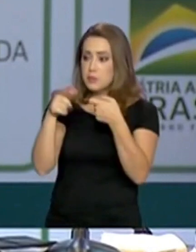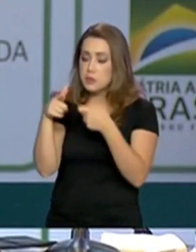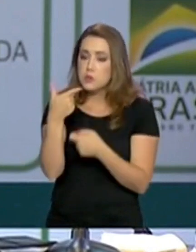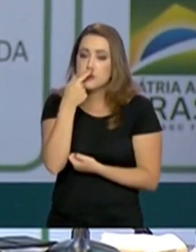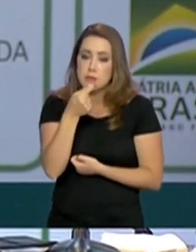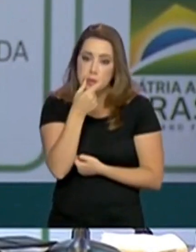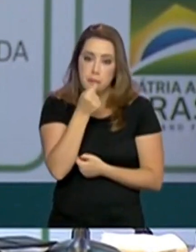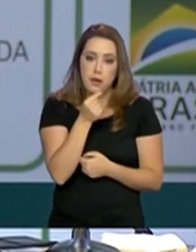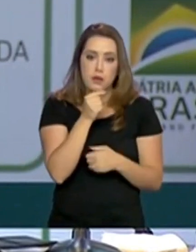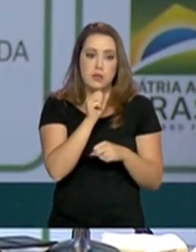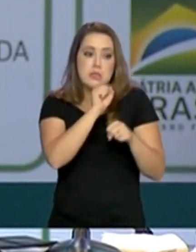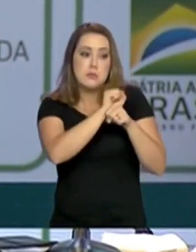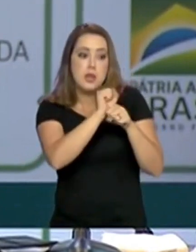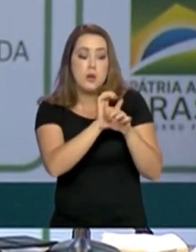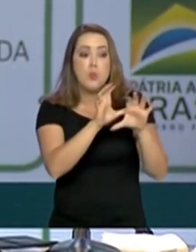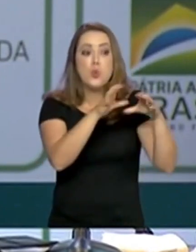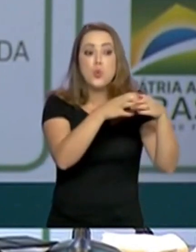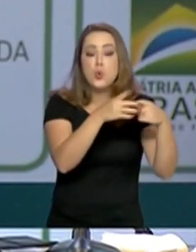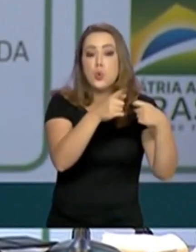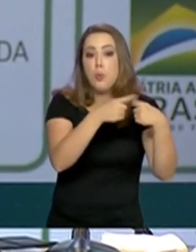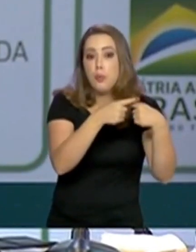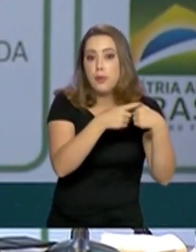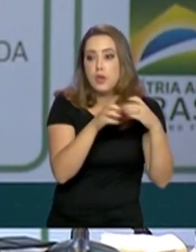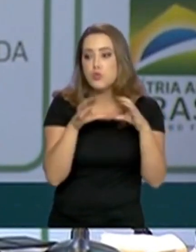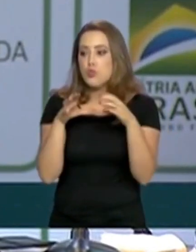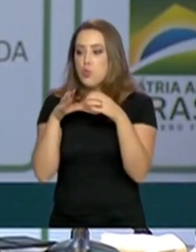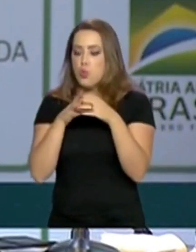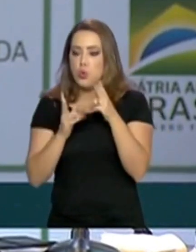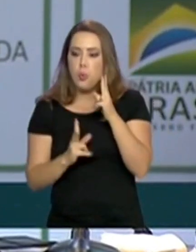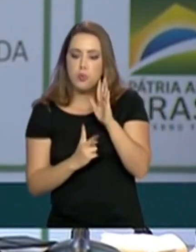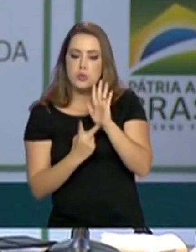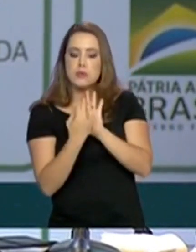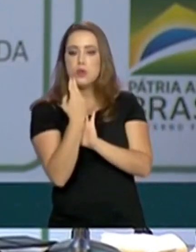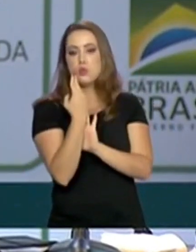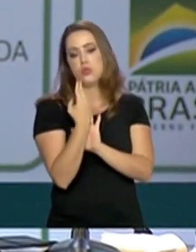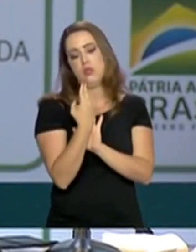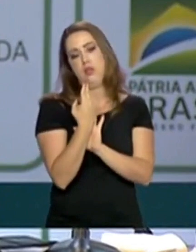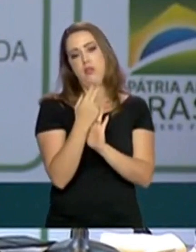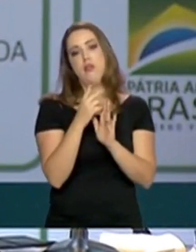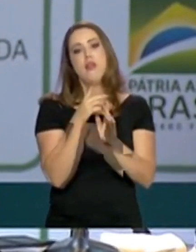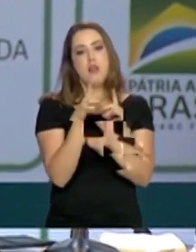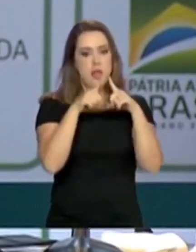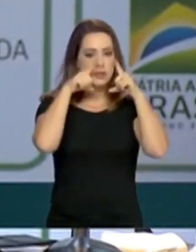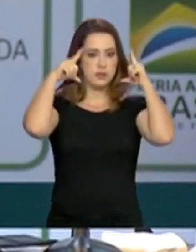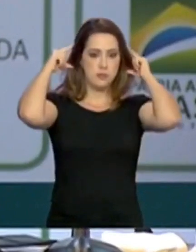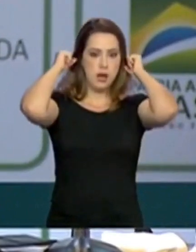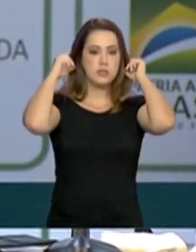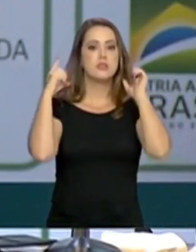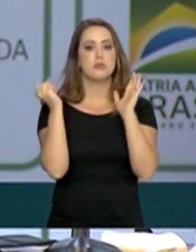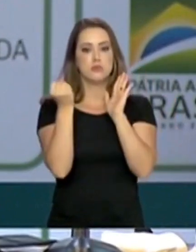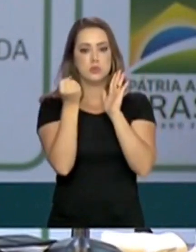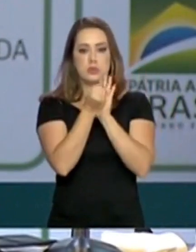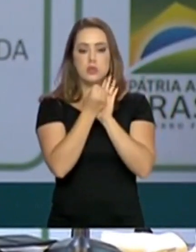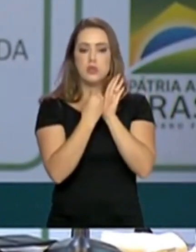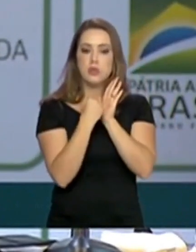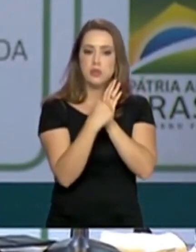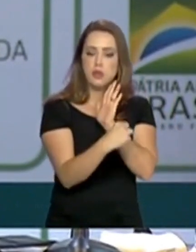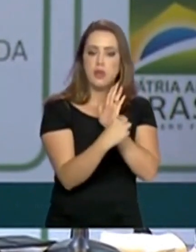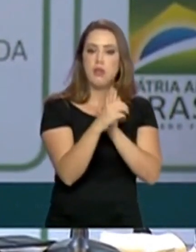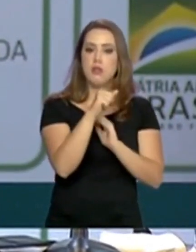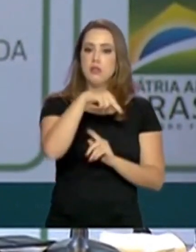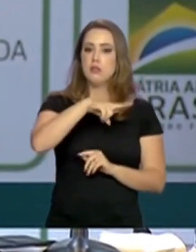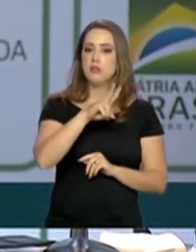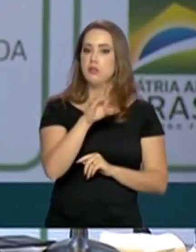e reserva para a equipe médica, para a equipe cirúrgica, as máscaras que são produzidas, que têm registro. Tem